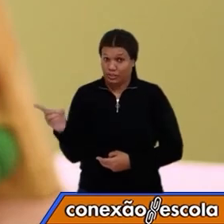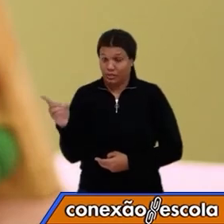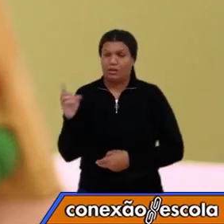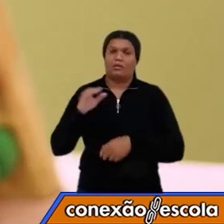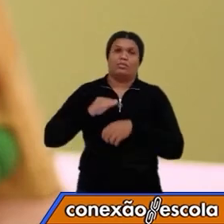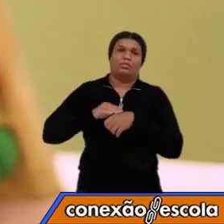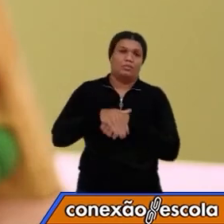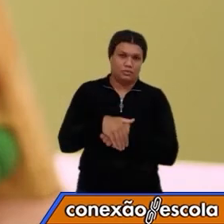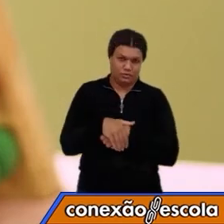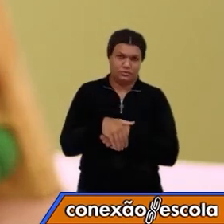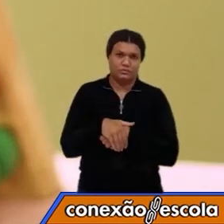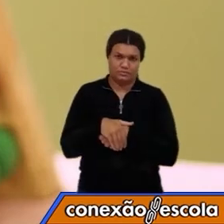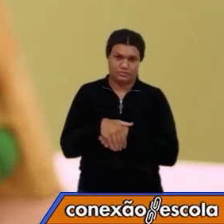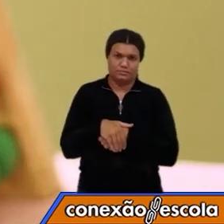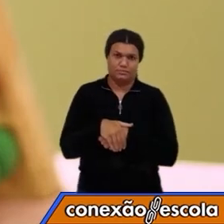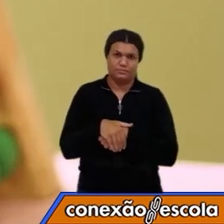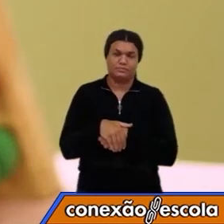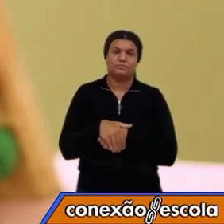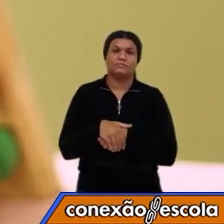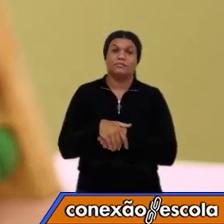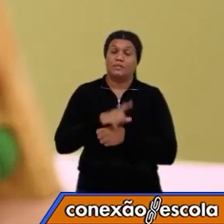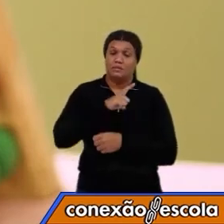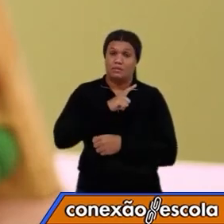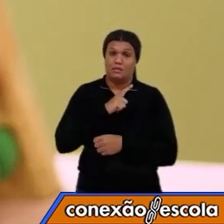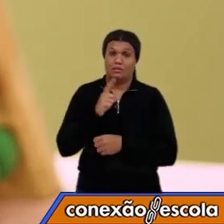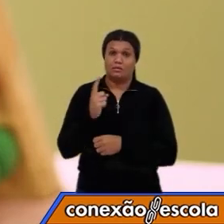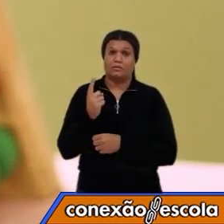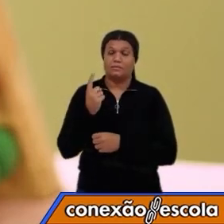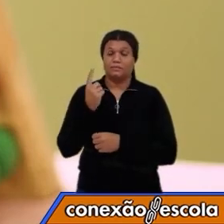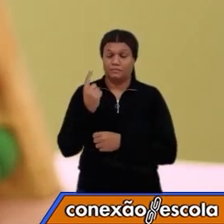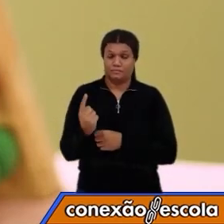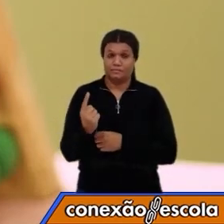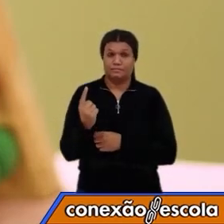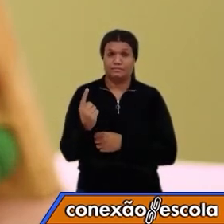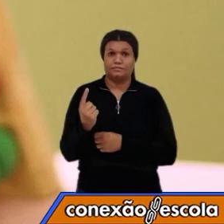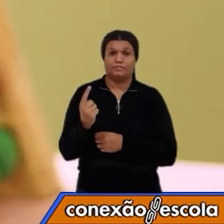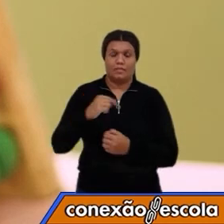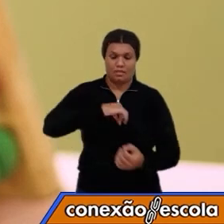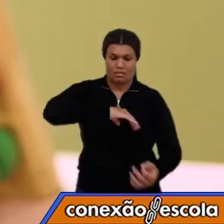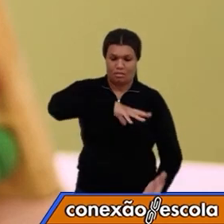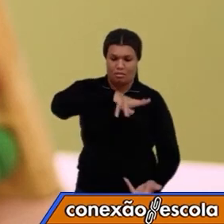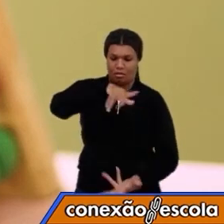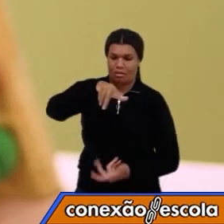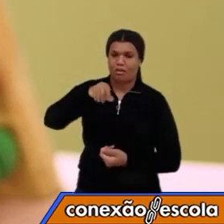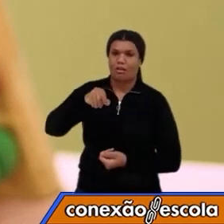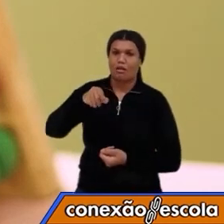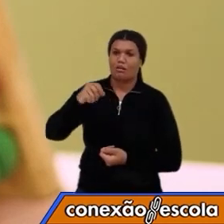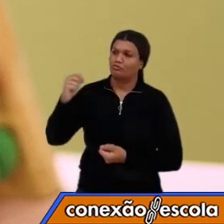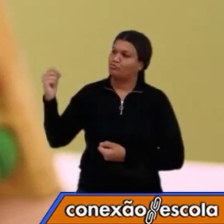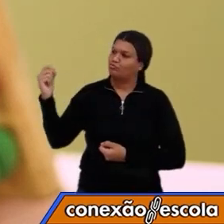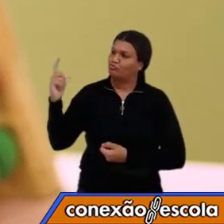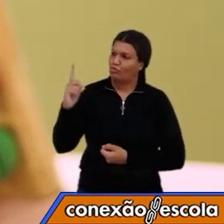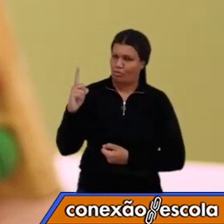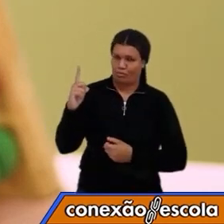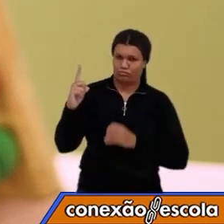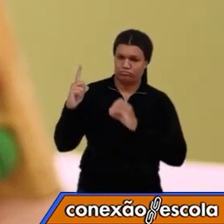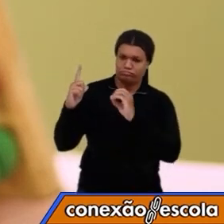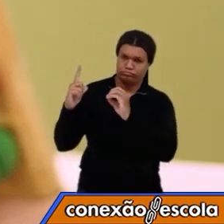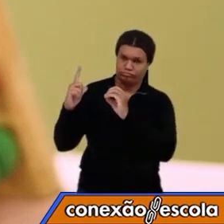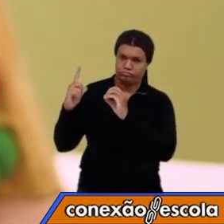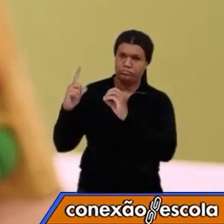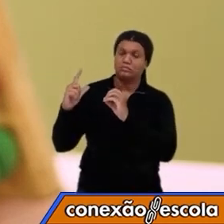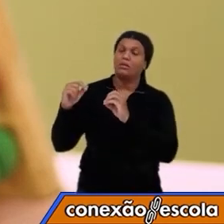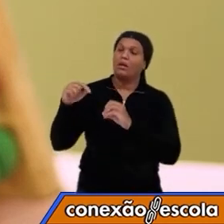noite, de um lado a Terra está virada para o Sol, nesse lado